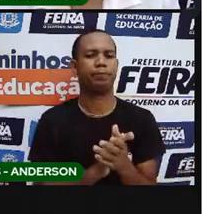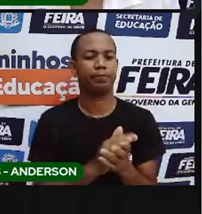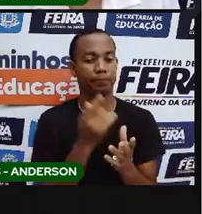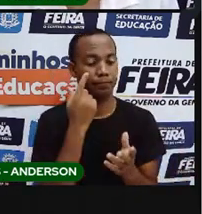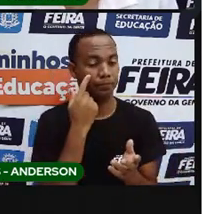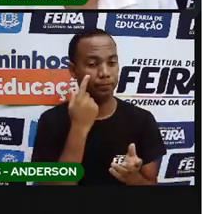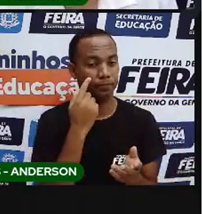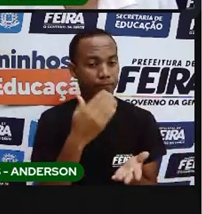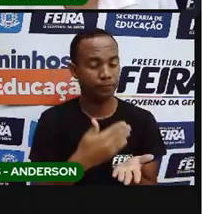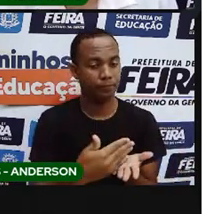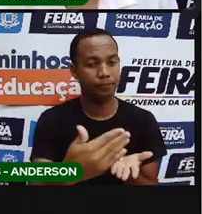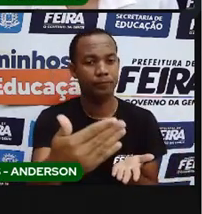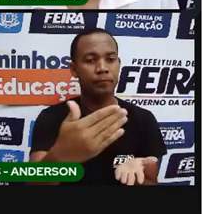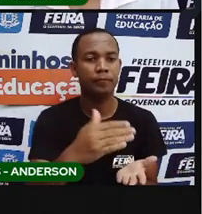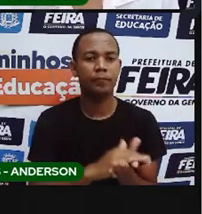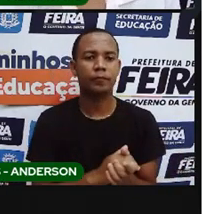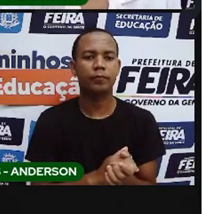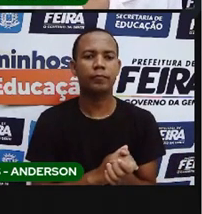decorrer dessa semana com vocês.